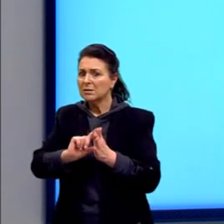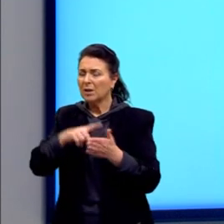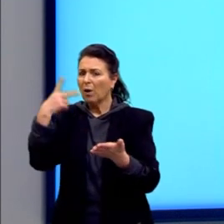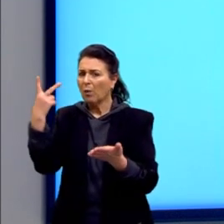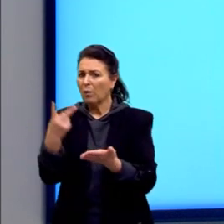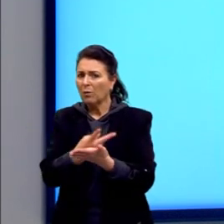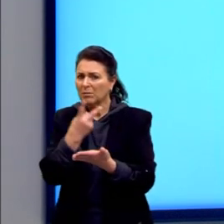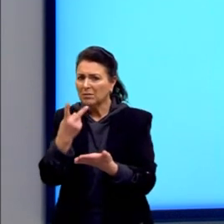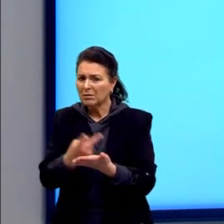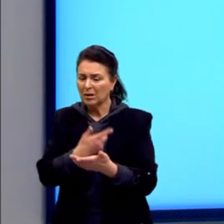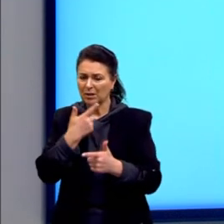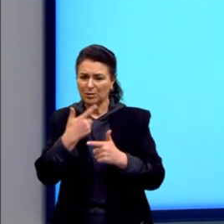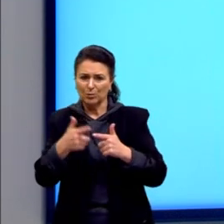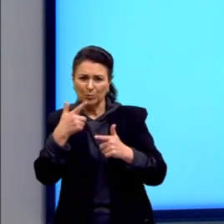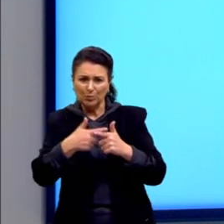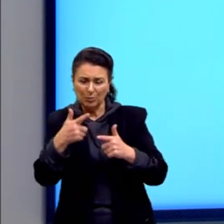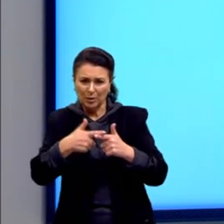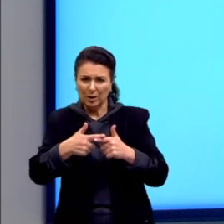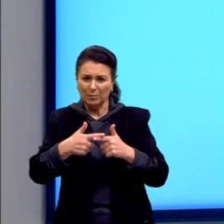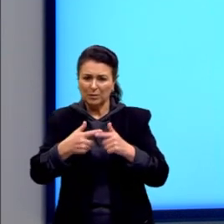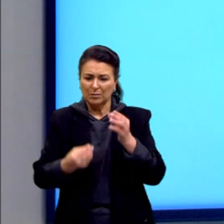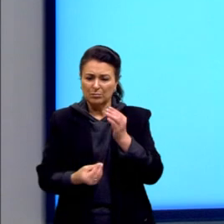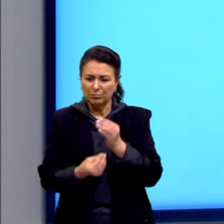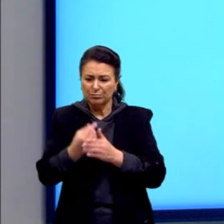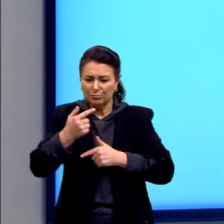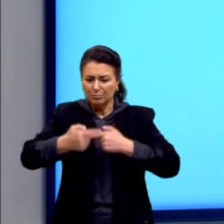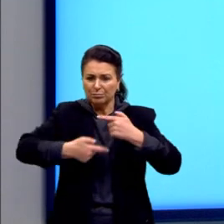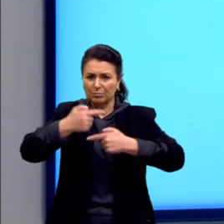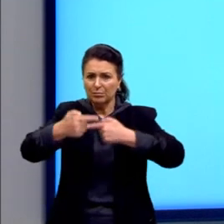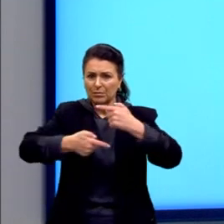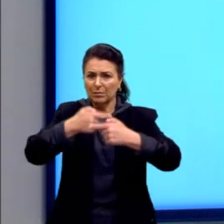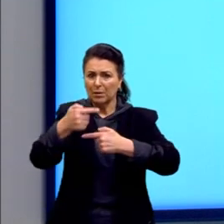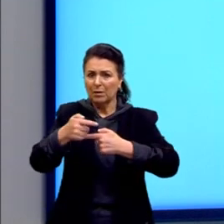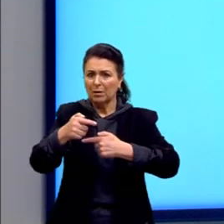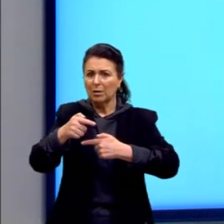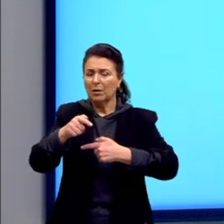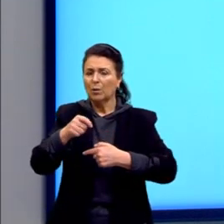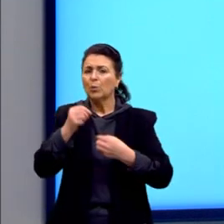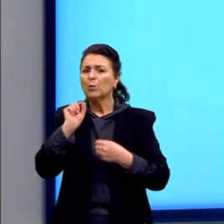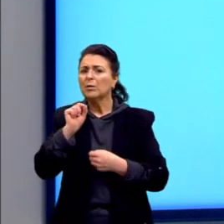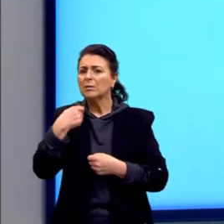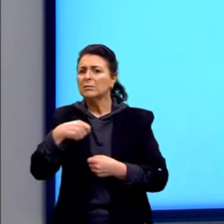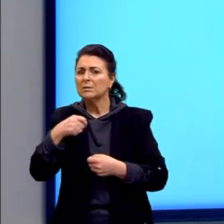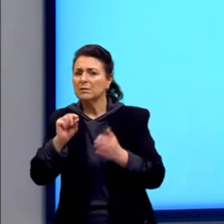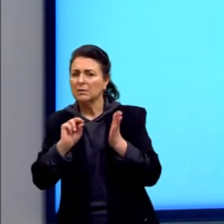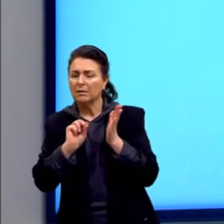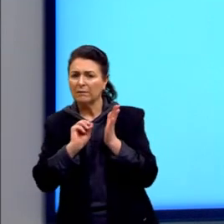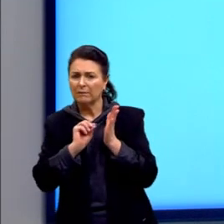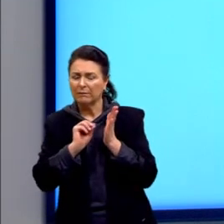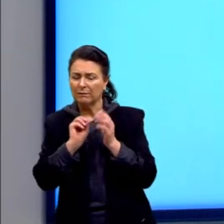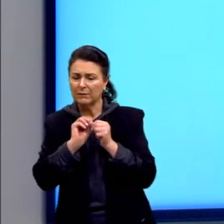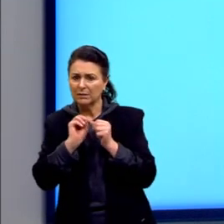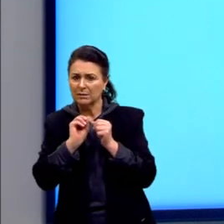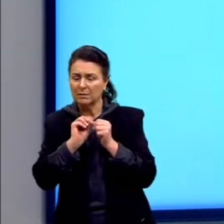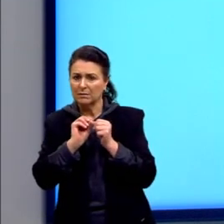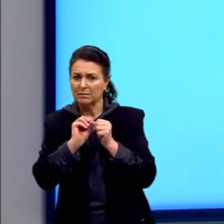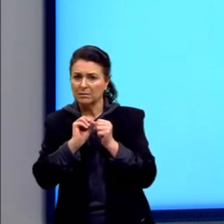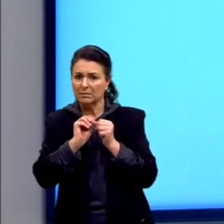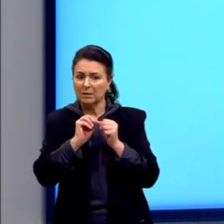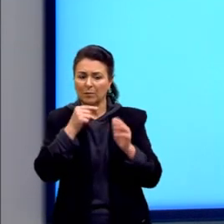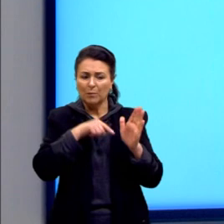reprodução é recomendado nessa situação que deu o enunciado?